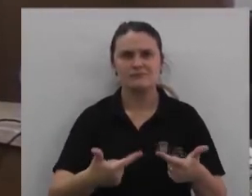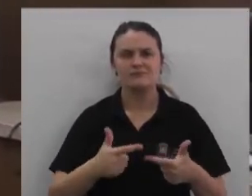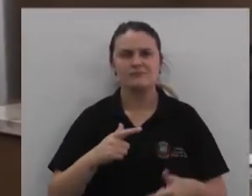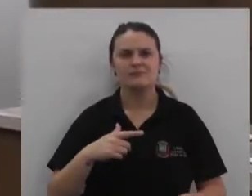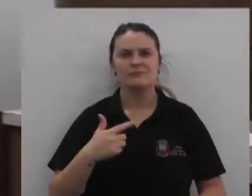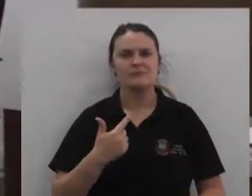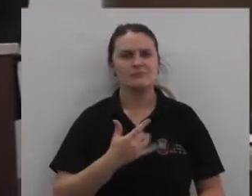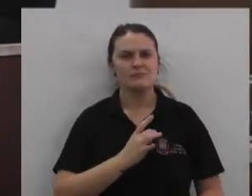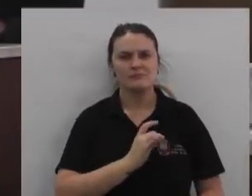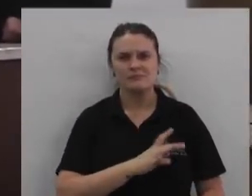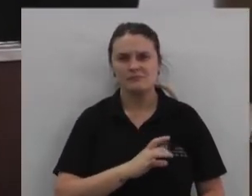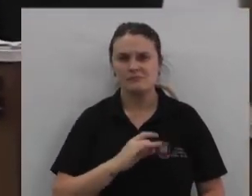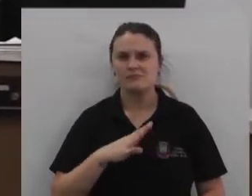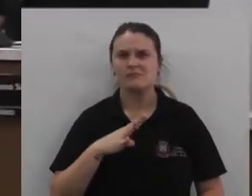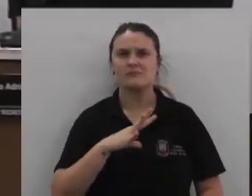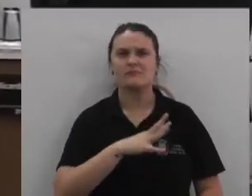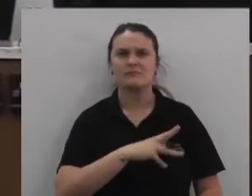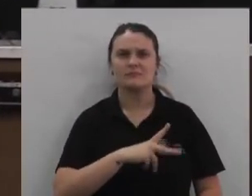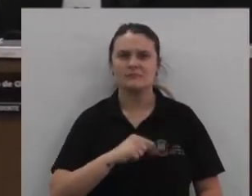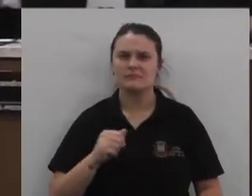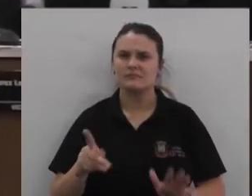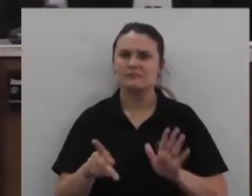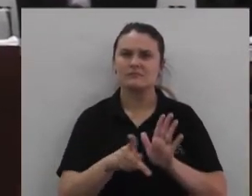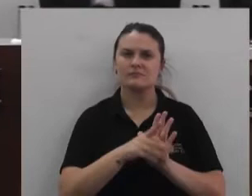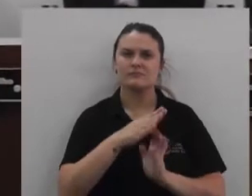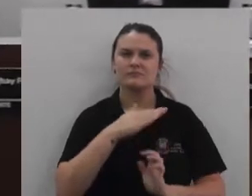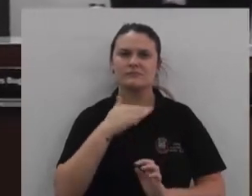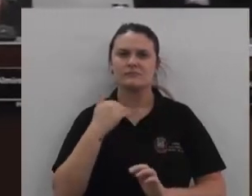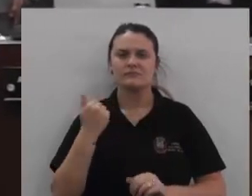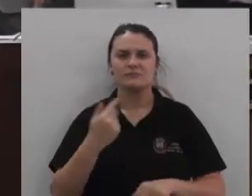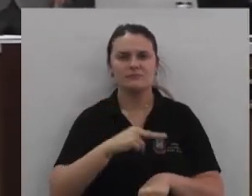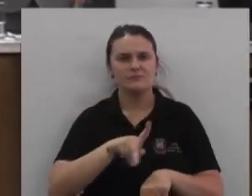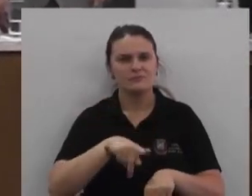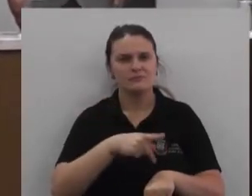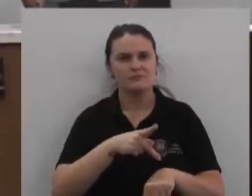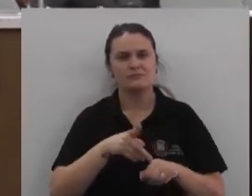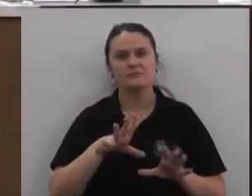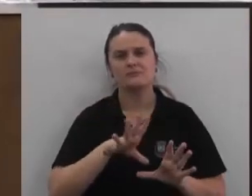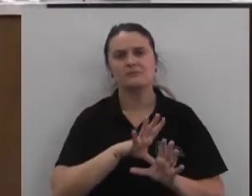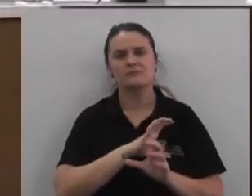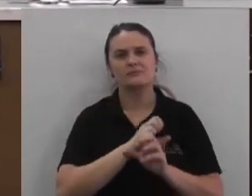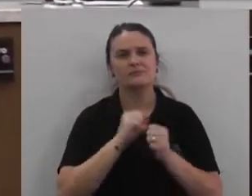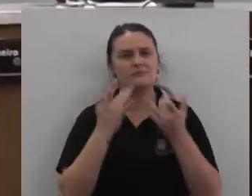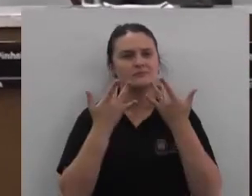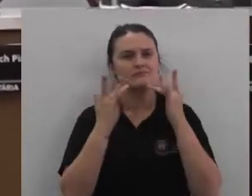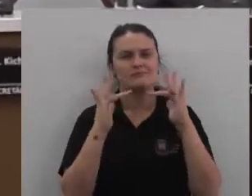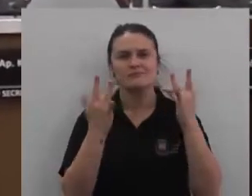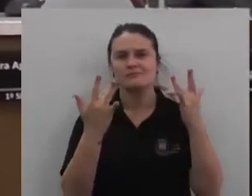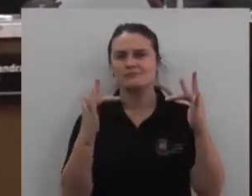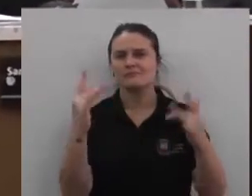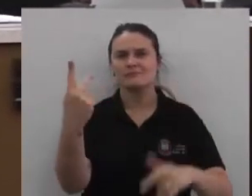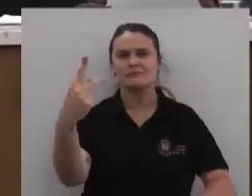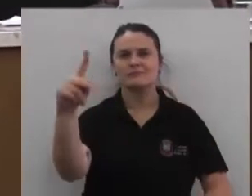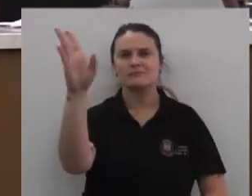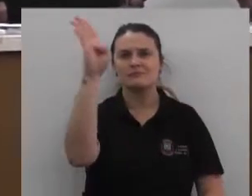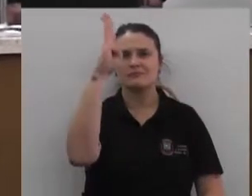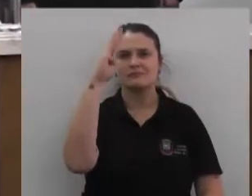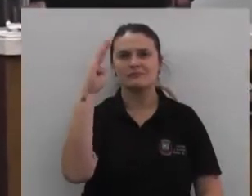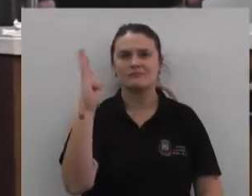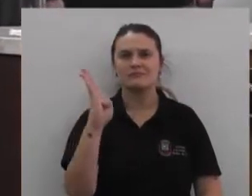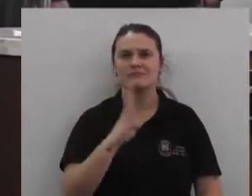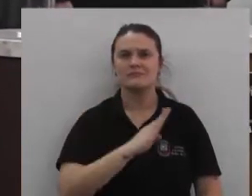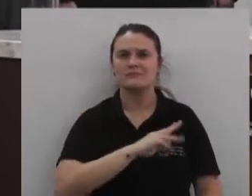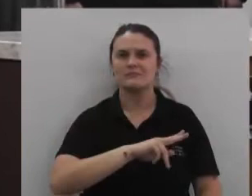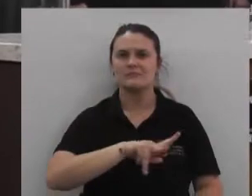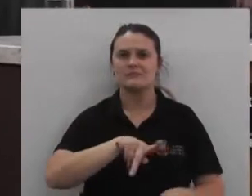luta Nem tem ninguém que adora a própria morte E terá adorada Entre outras línguas,